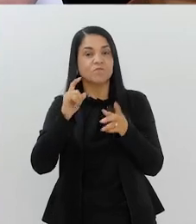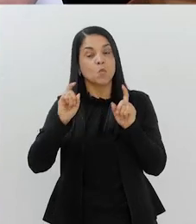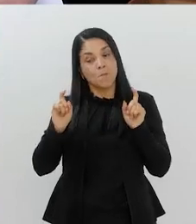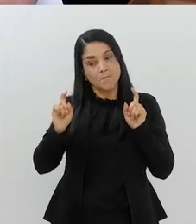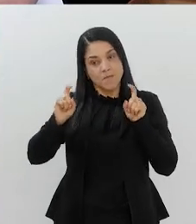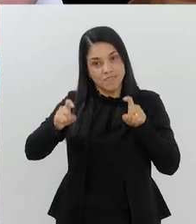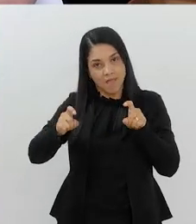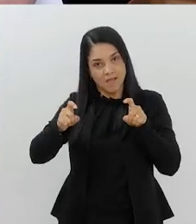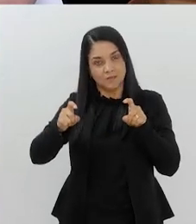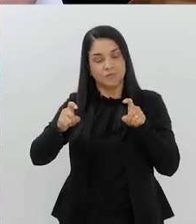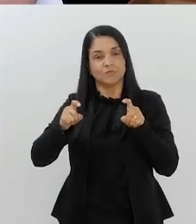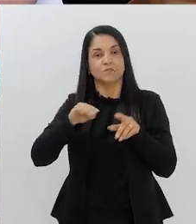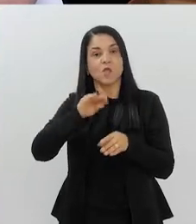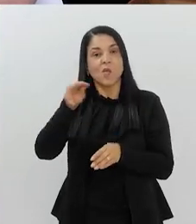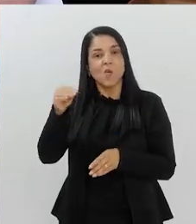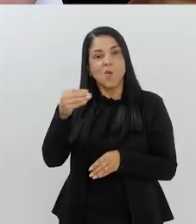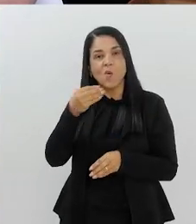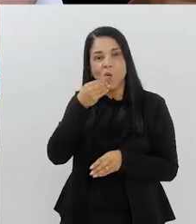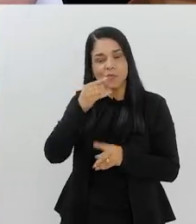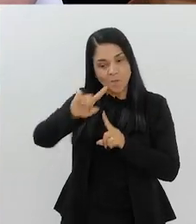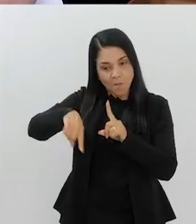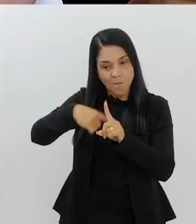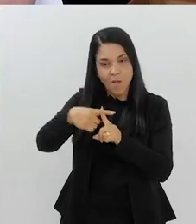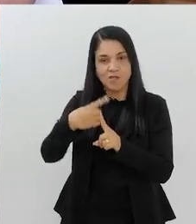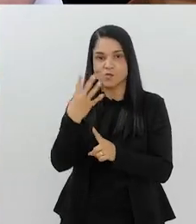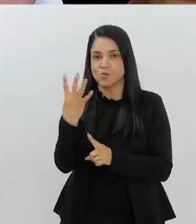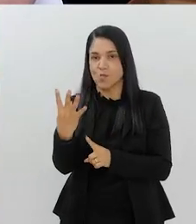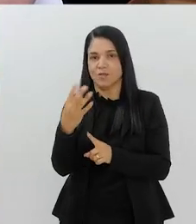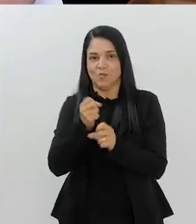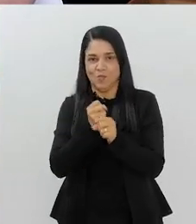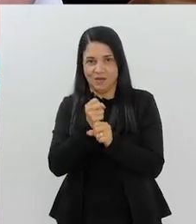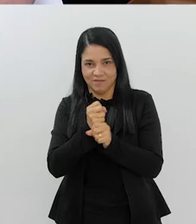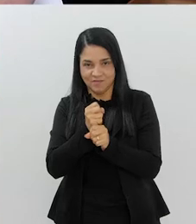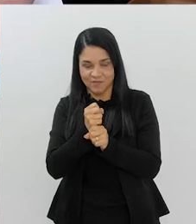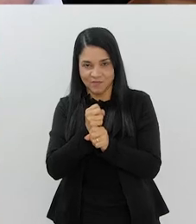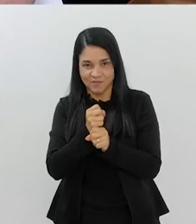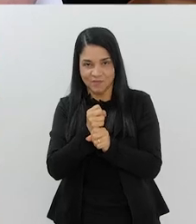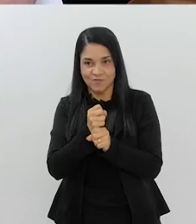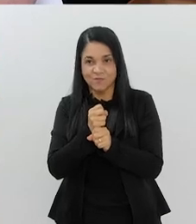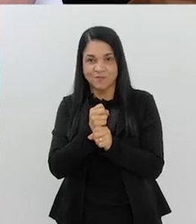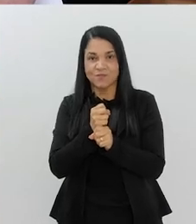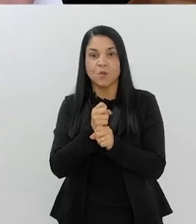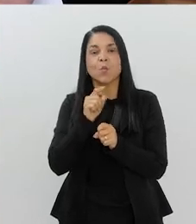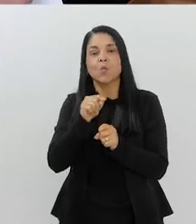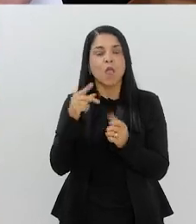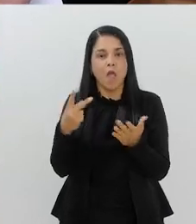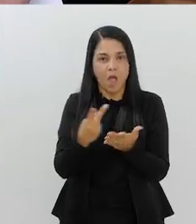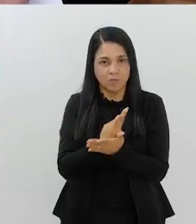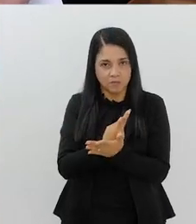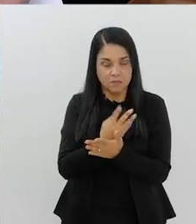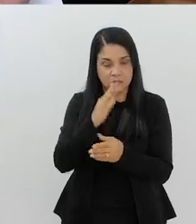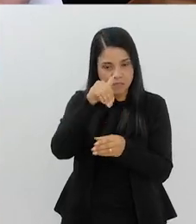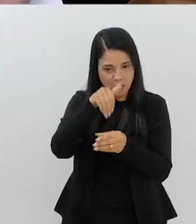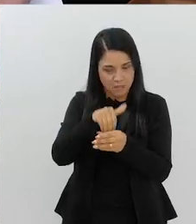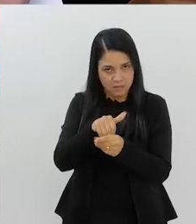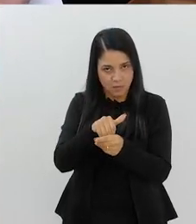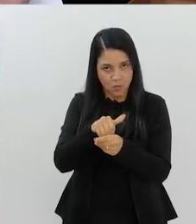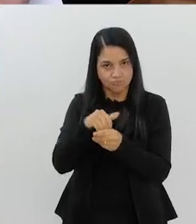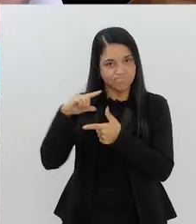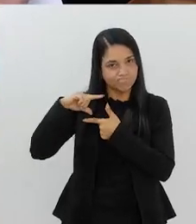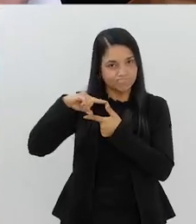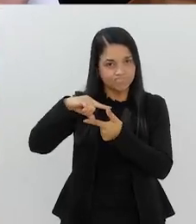esse mandato e mais a oportunidade de ter mais quatro anos na reeleição, que acontece nas eleições convencionais,